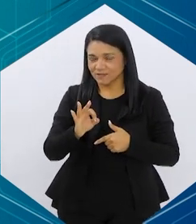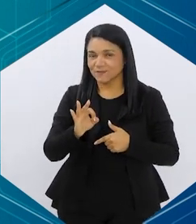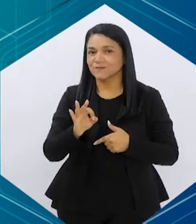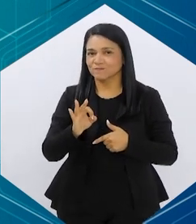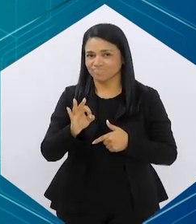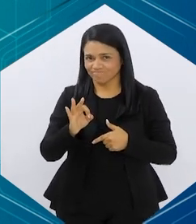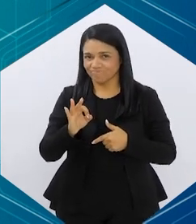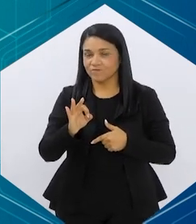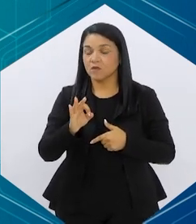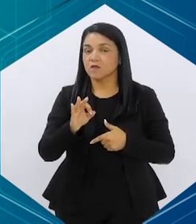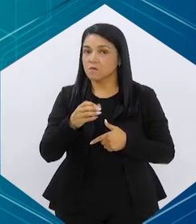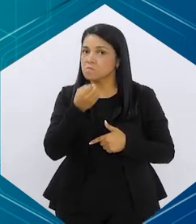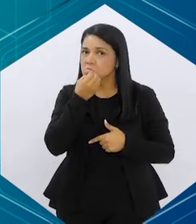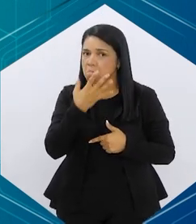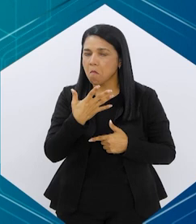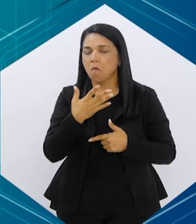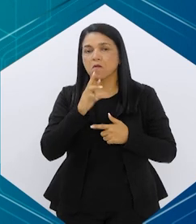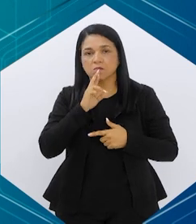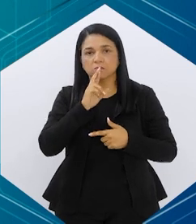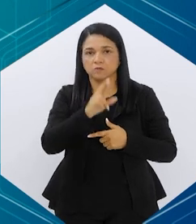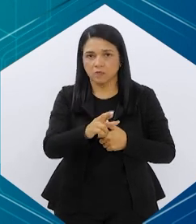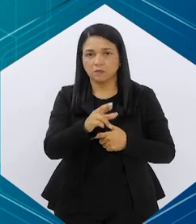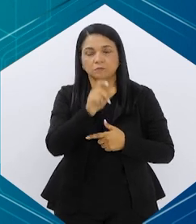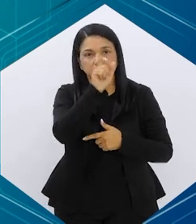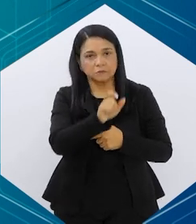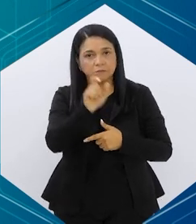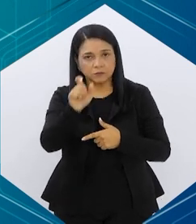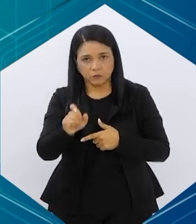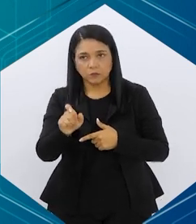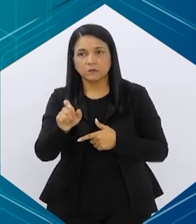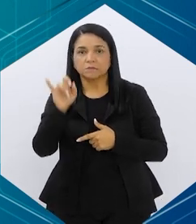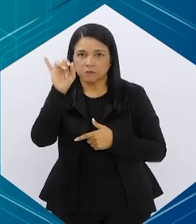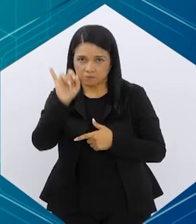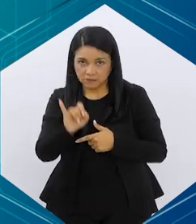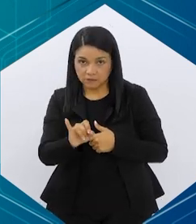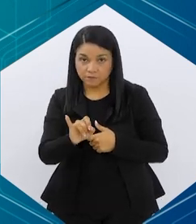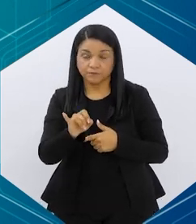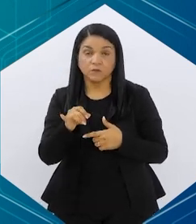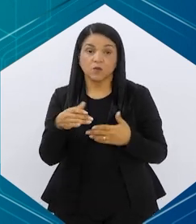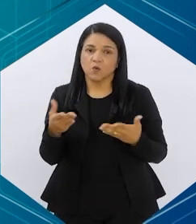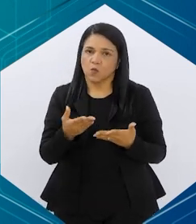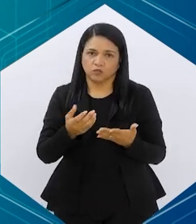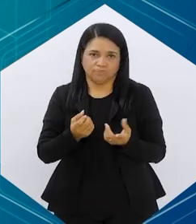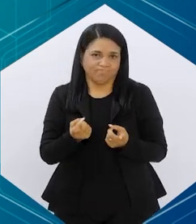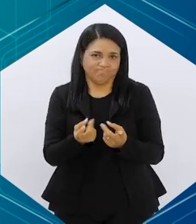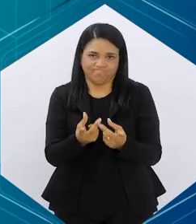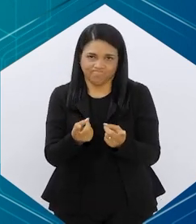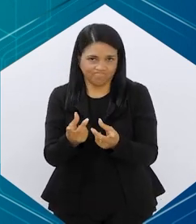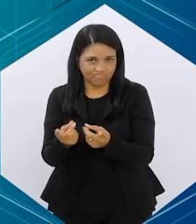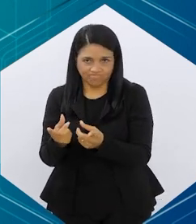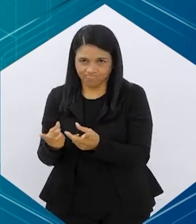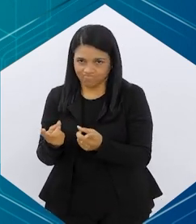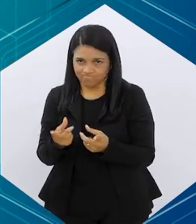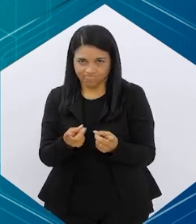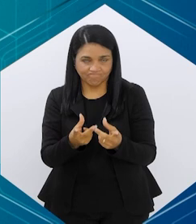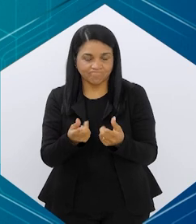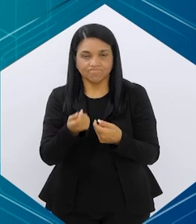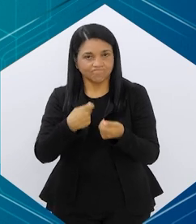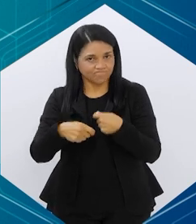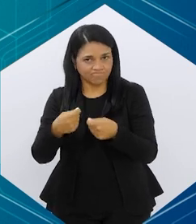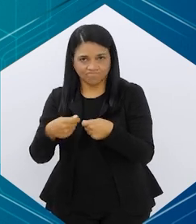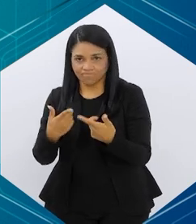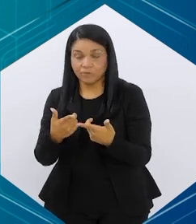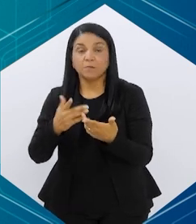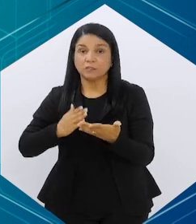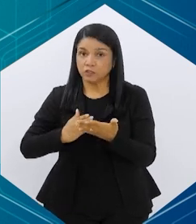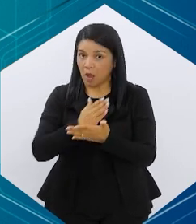benefício muito grande que a gente tem, né, para o nosso paciente. Infelizmente, ainda não disponível para comercialização,